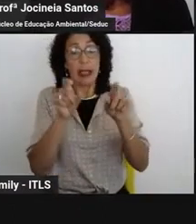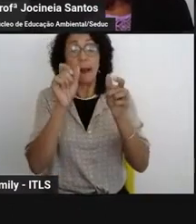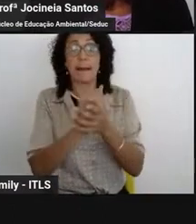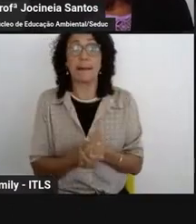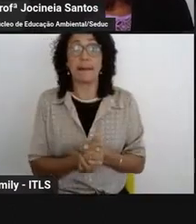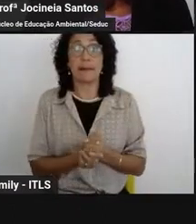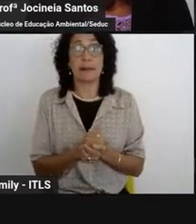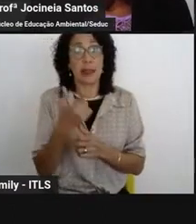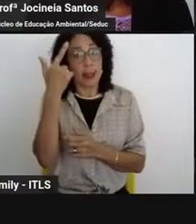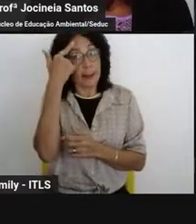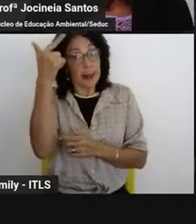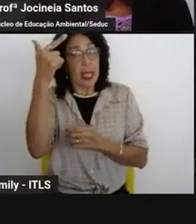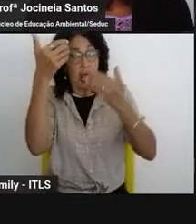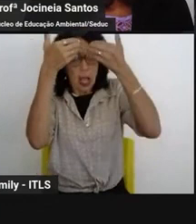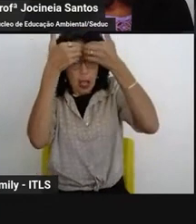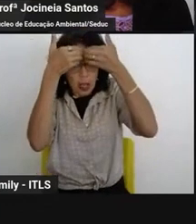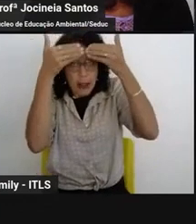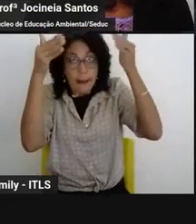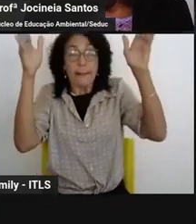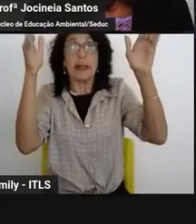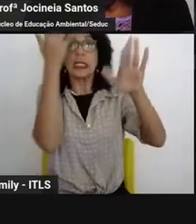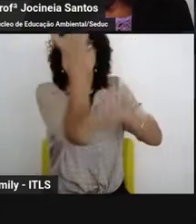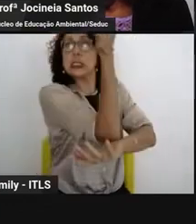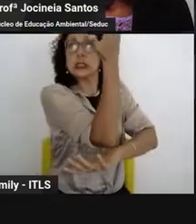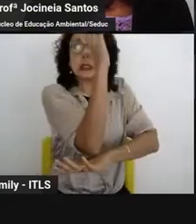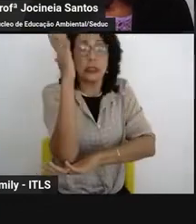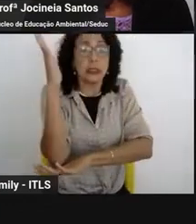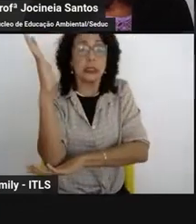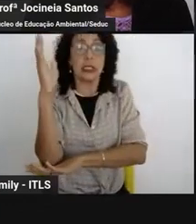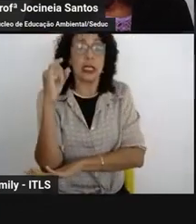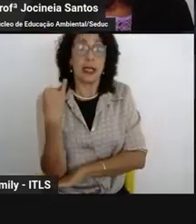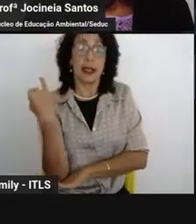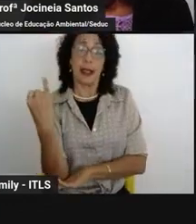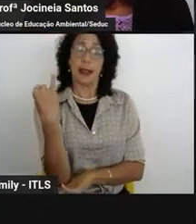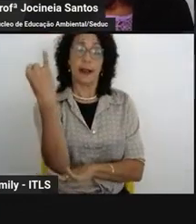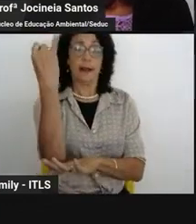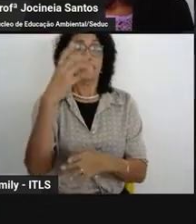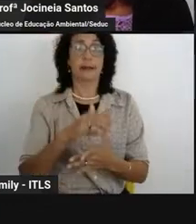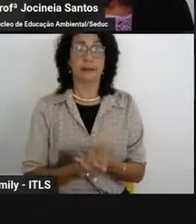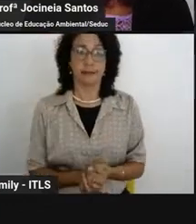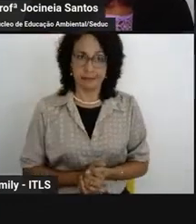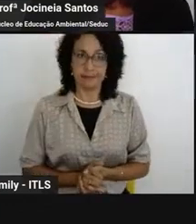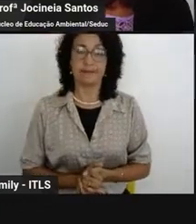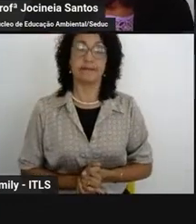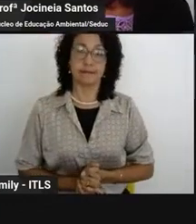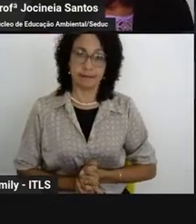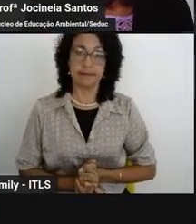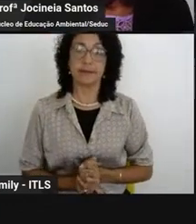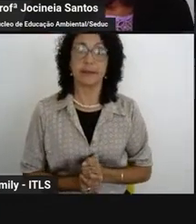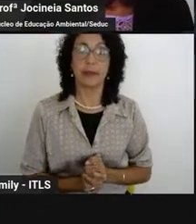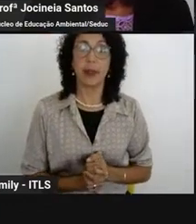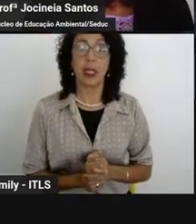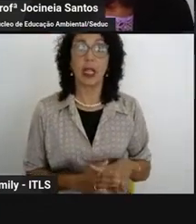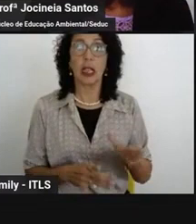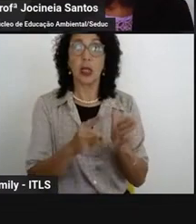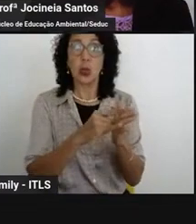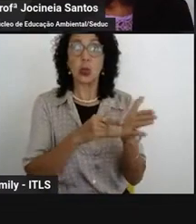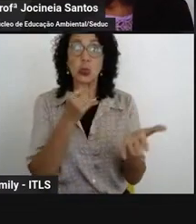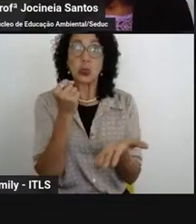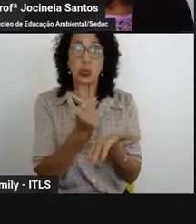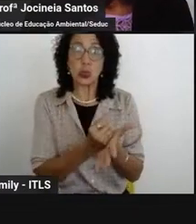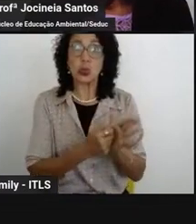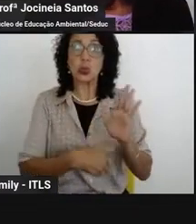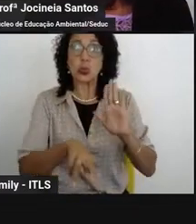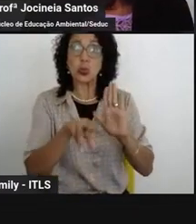educação ambiental enquanto uma temática obrigatória dentro dos documentos normativos